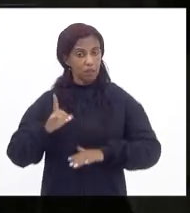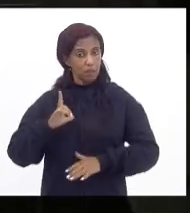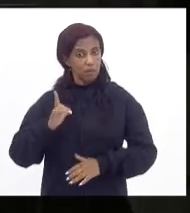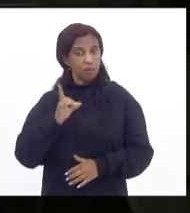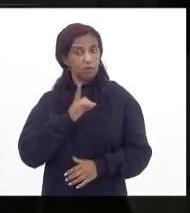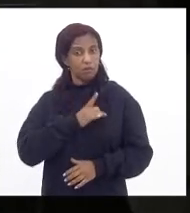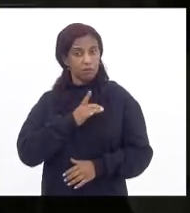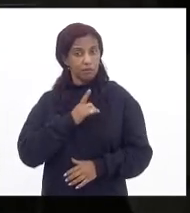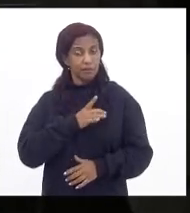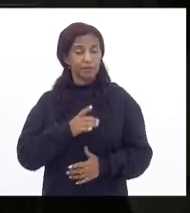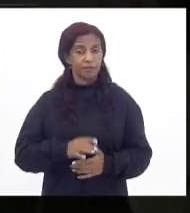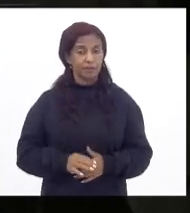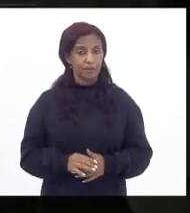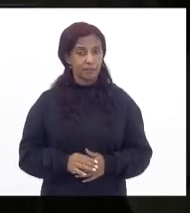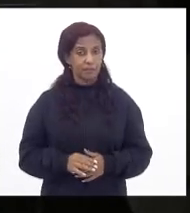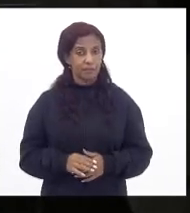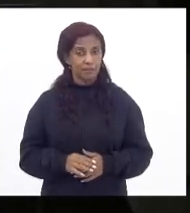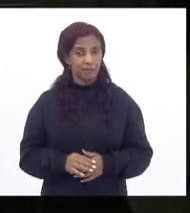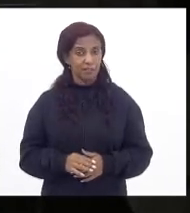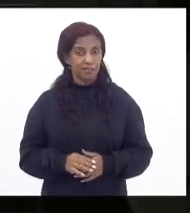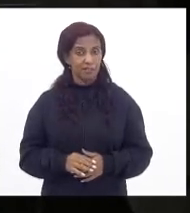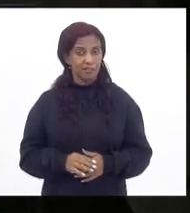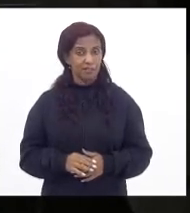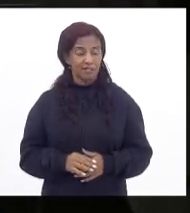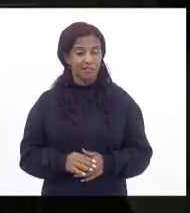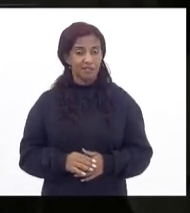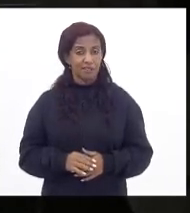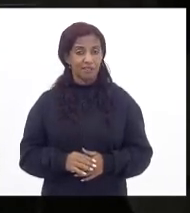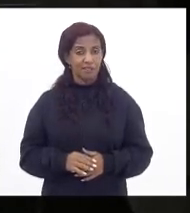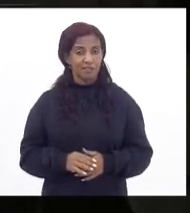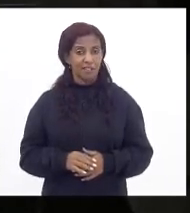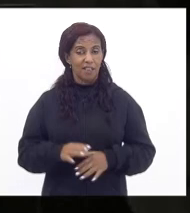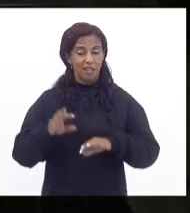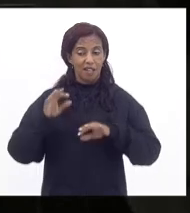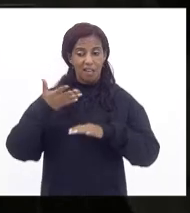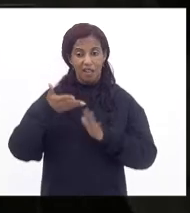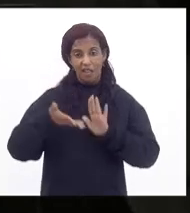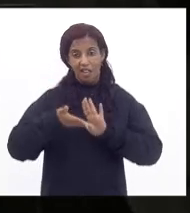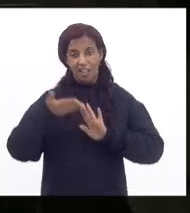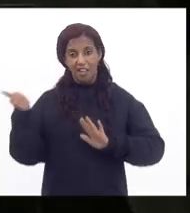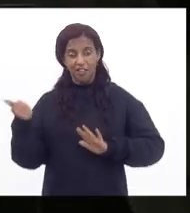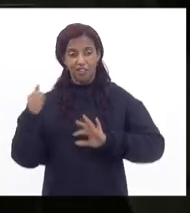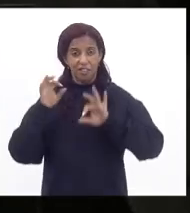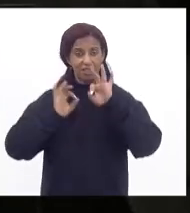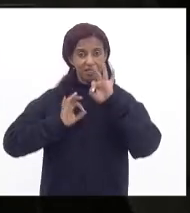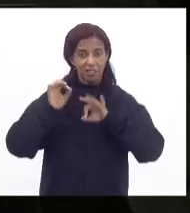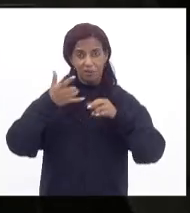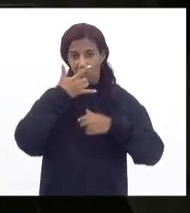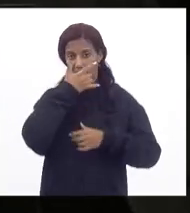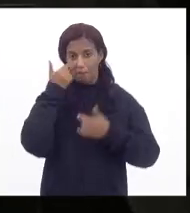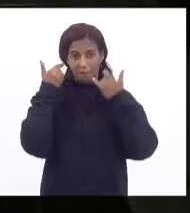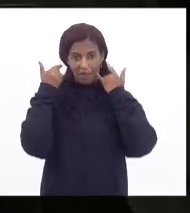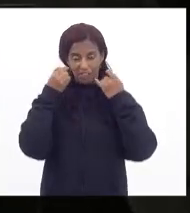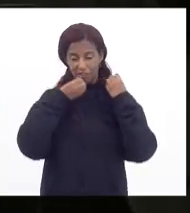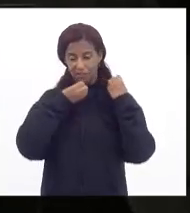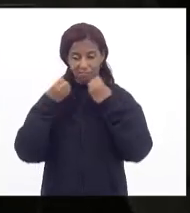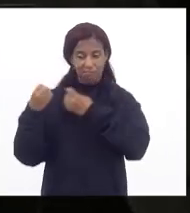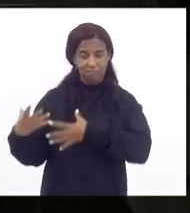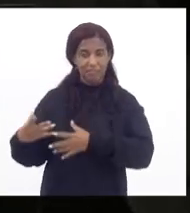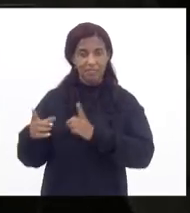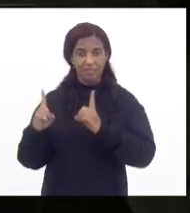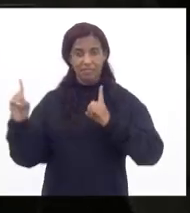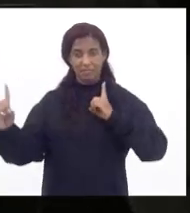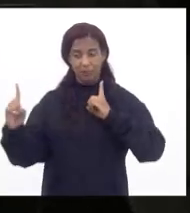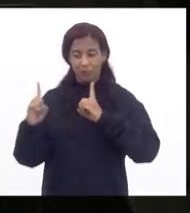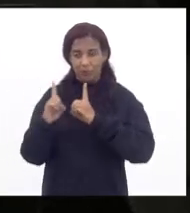as antecipações das medidas de liberação de máscara e de